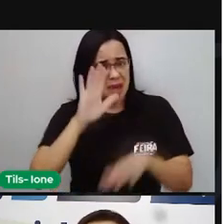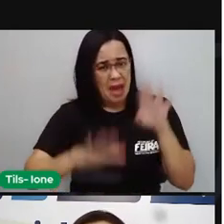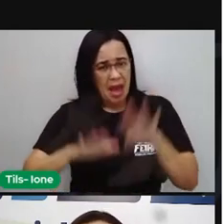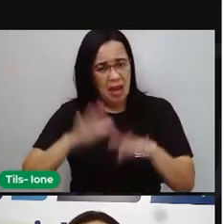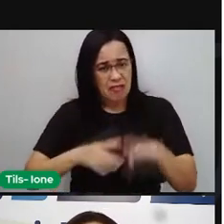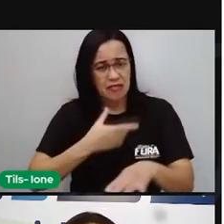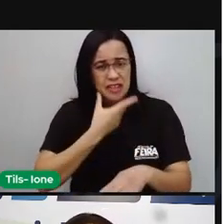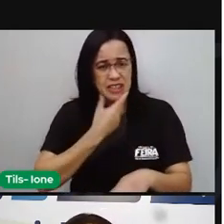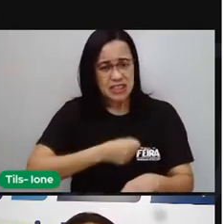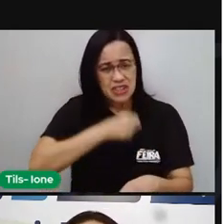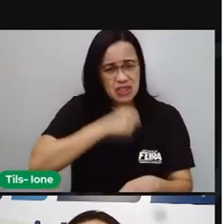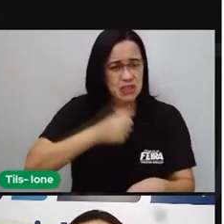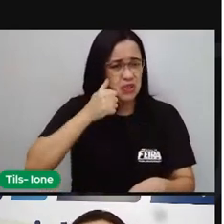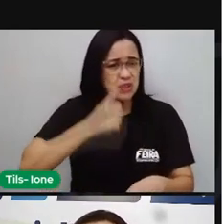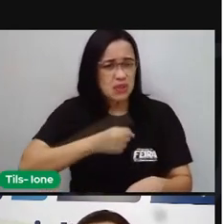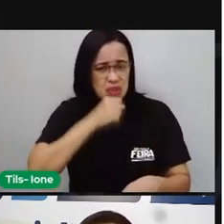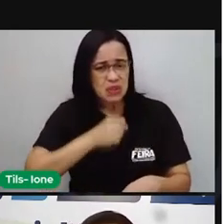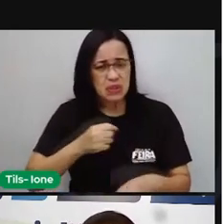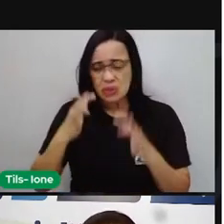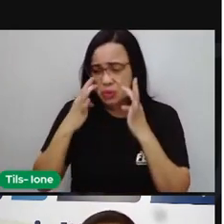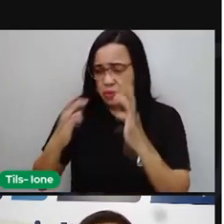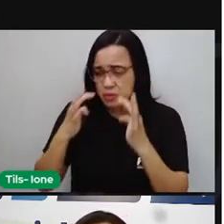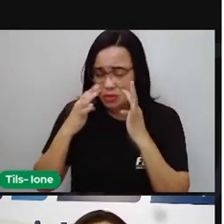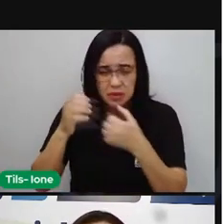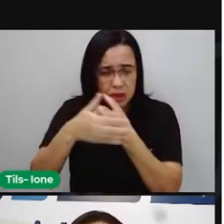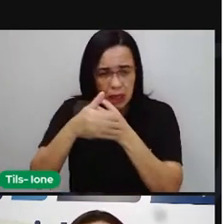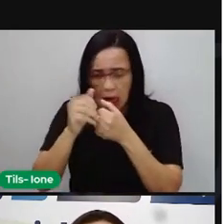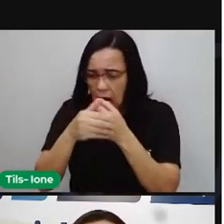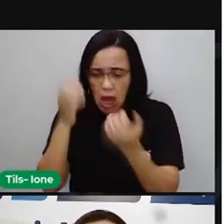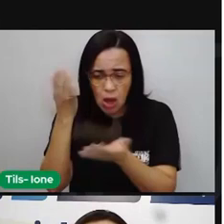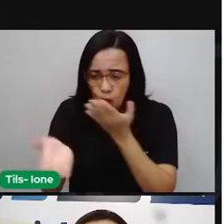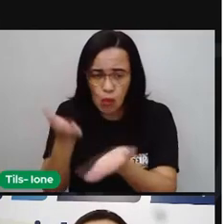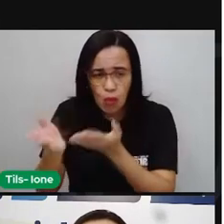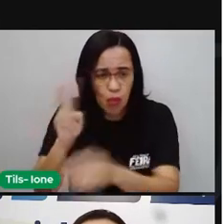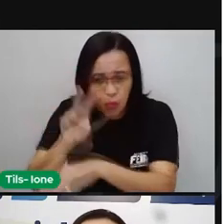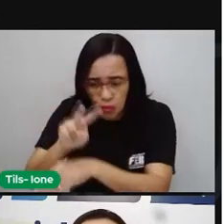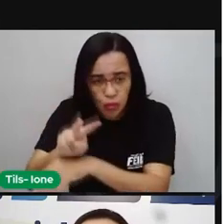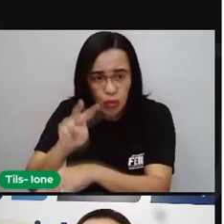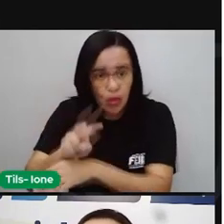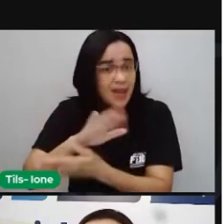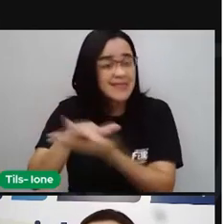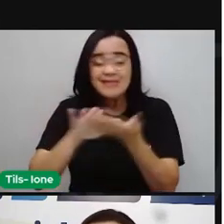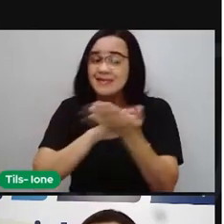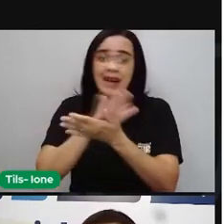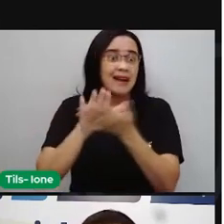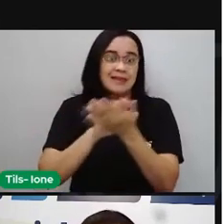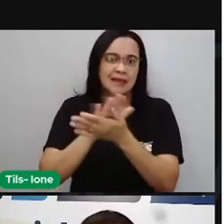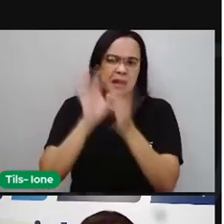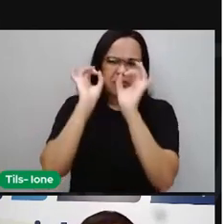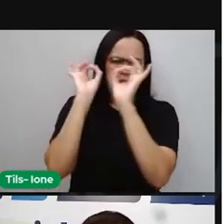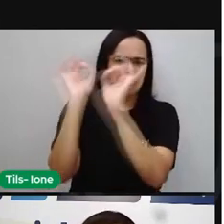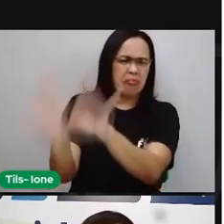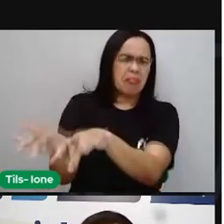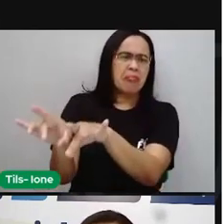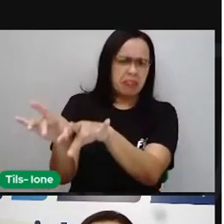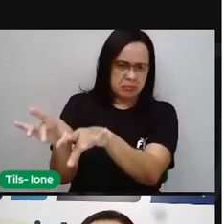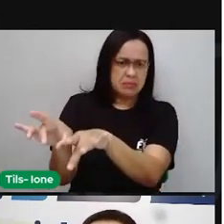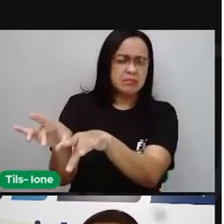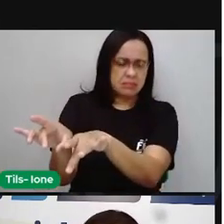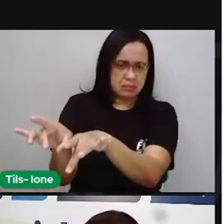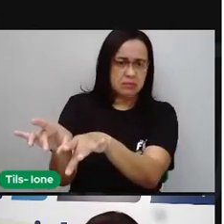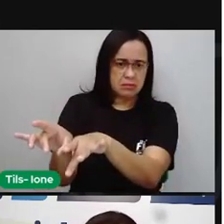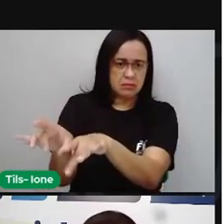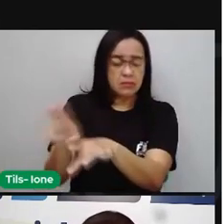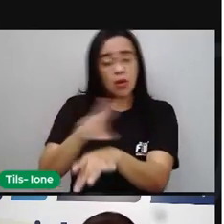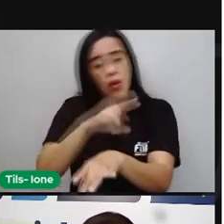Sem receber cuidado, sem receber carinho, né? Porque eles precisam. Ou abandonados aí em asilos, ou